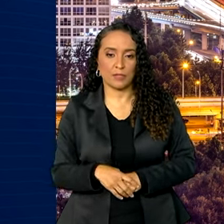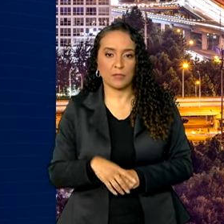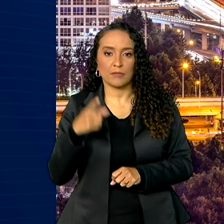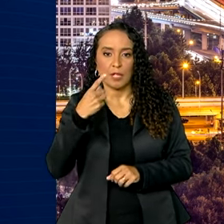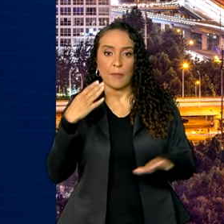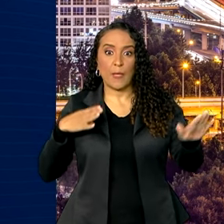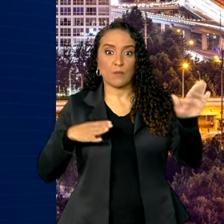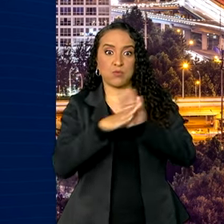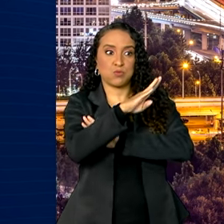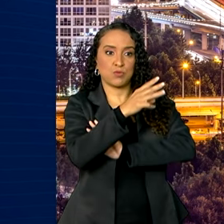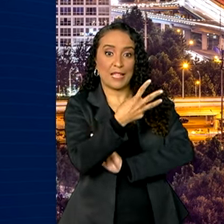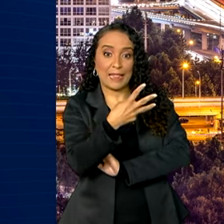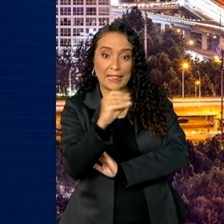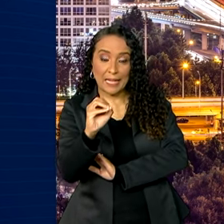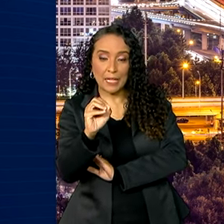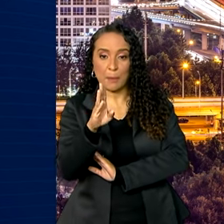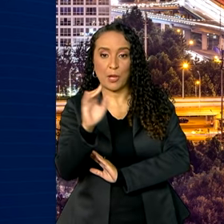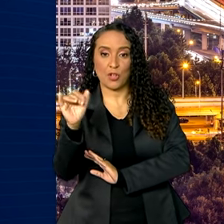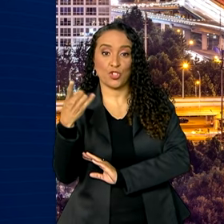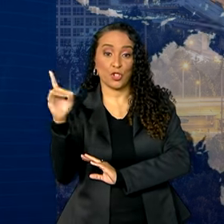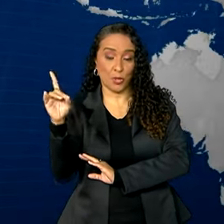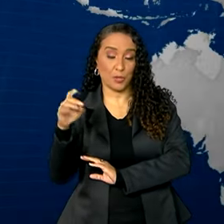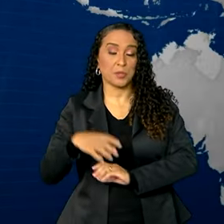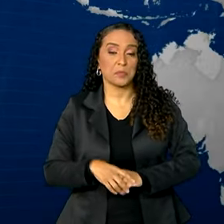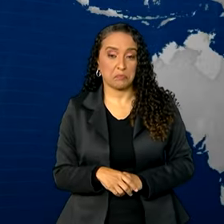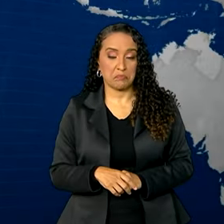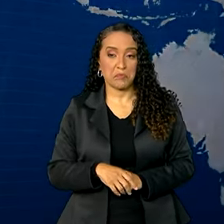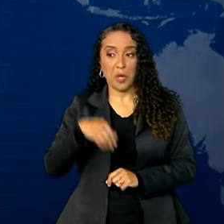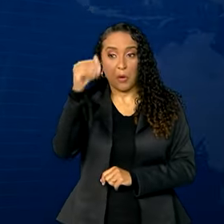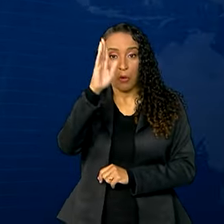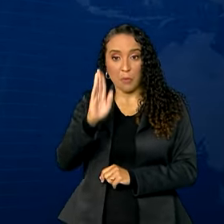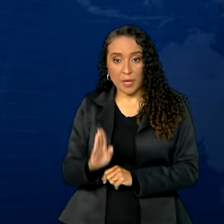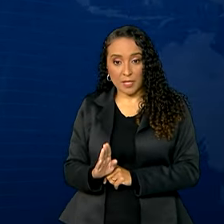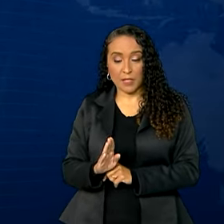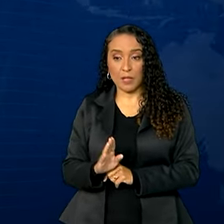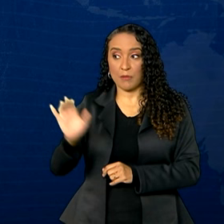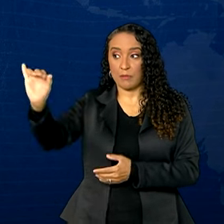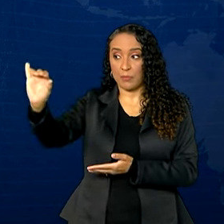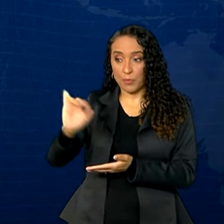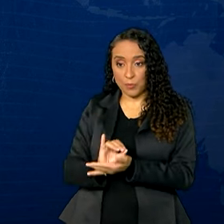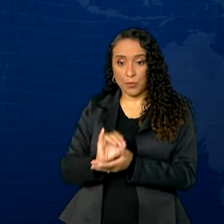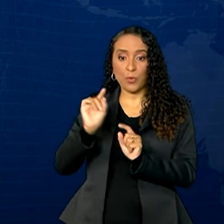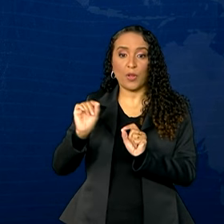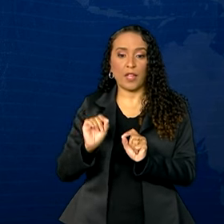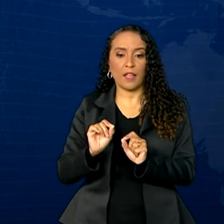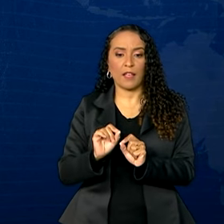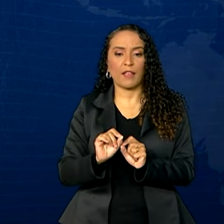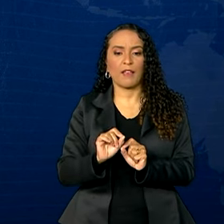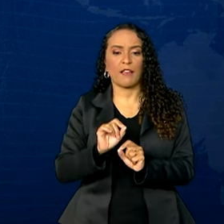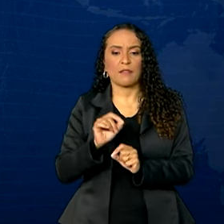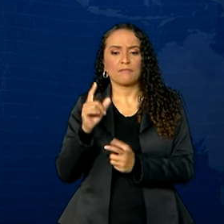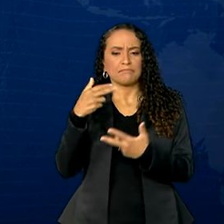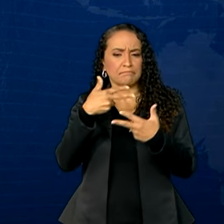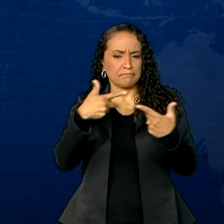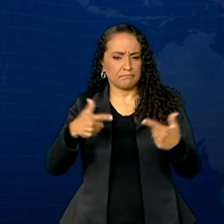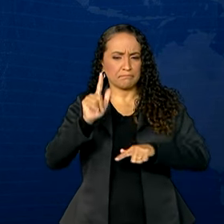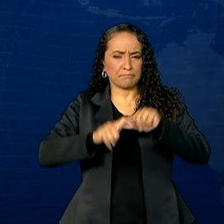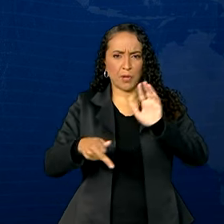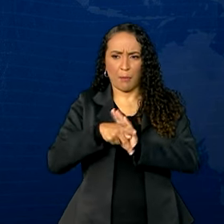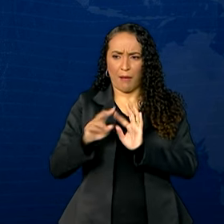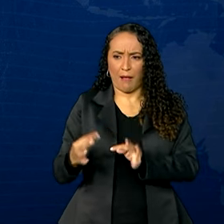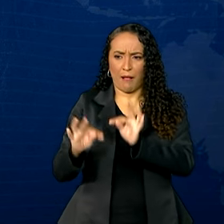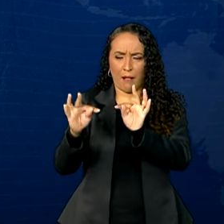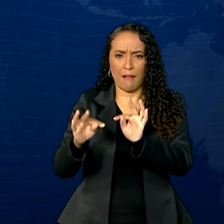superávit de 30 bilhões de dólares. O Brasil importa da China válvulas de dispositivos eletrônicos,